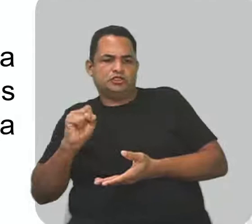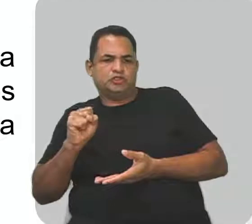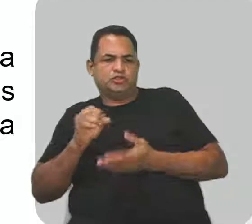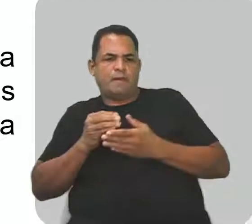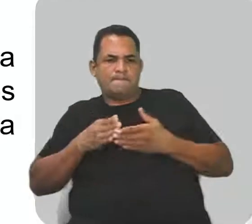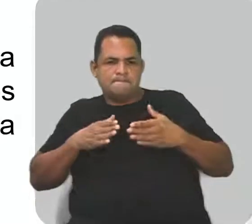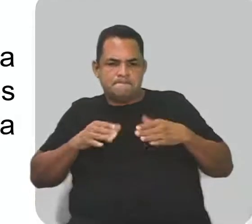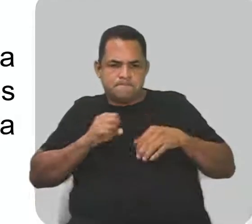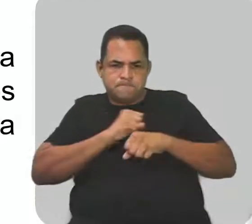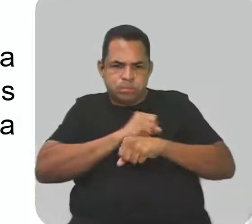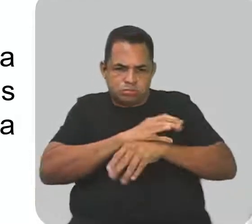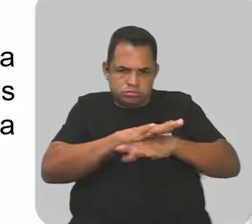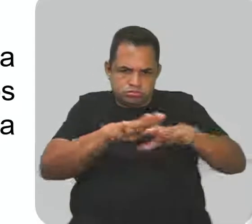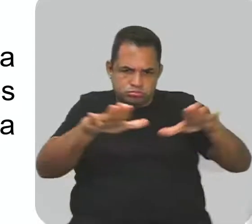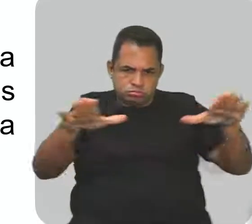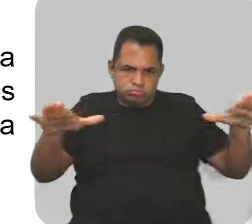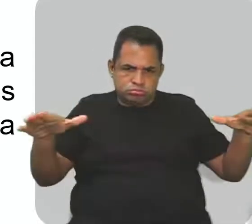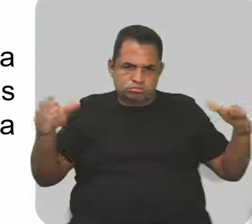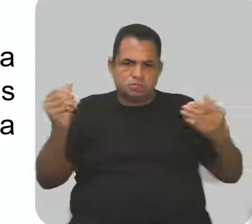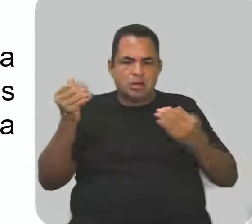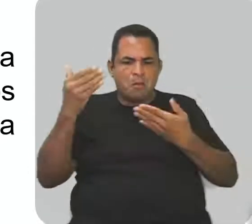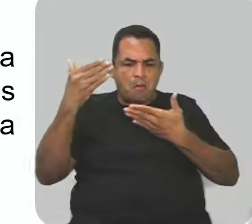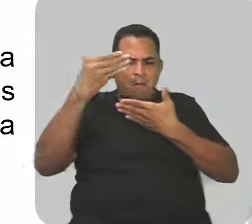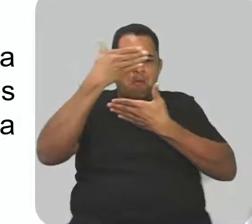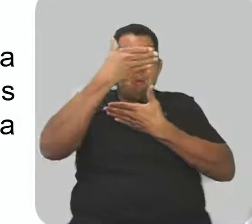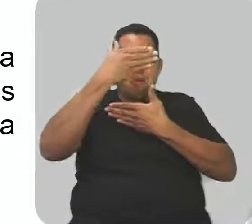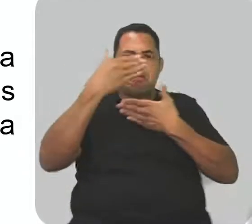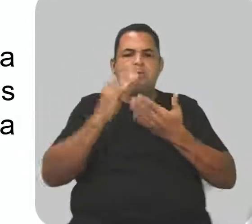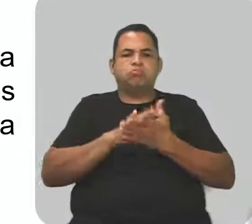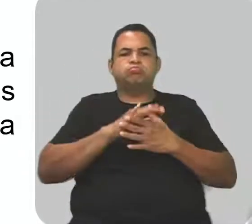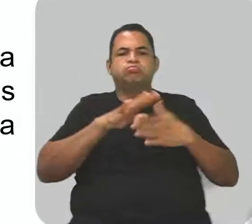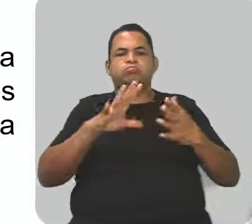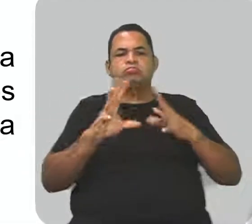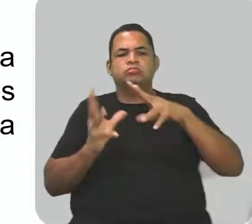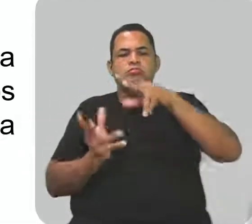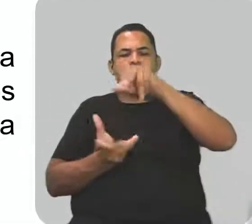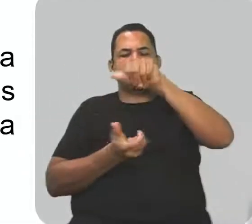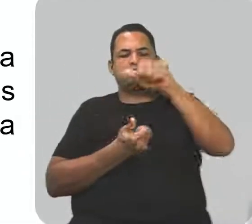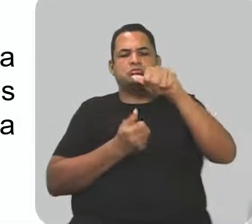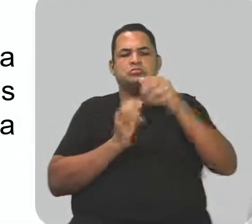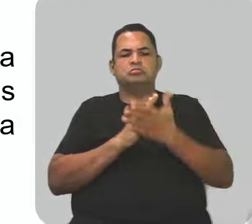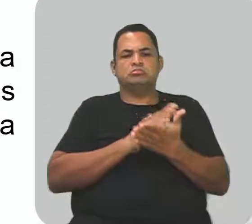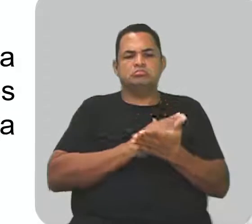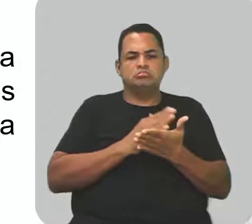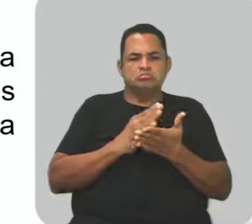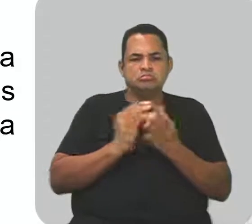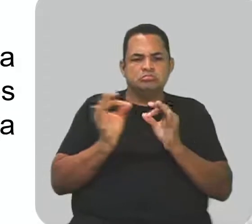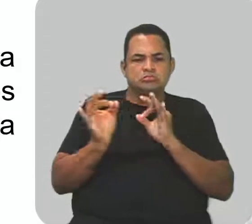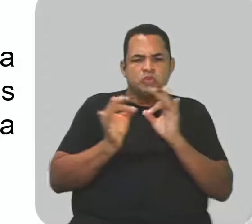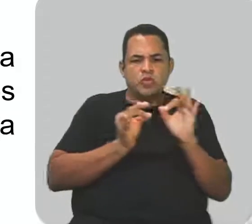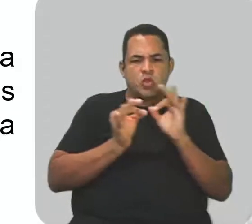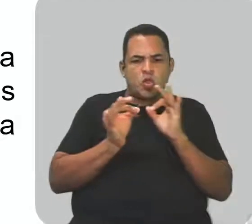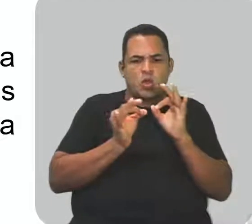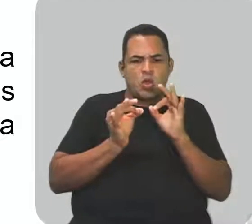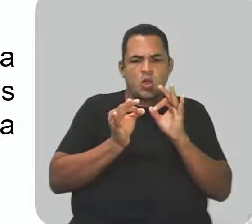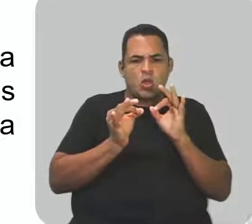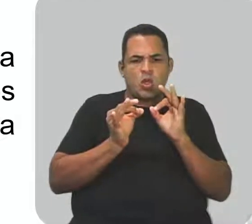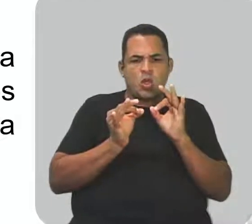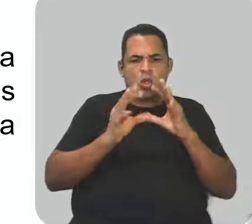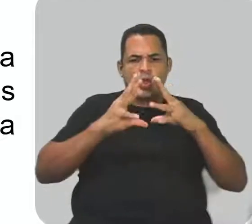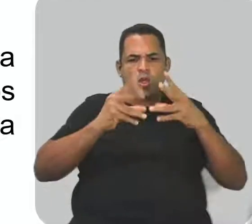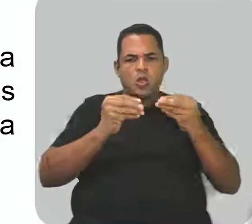pelo mundo e a expansão deles. Então, todos os elementos iniciais que formam aquilo que vai ser